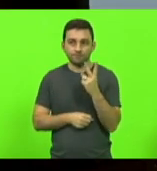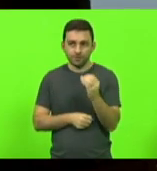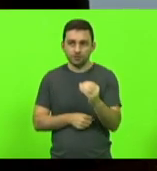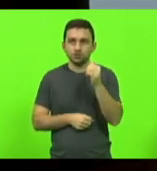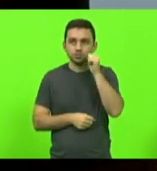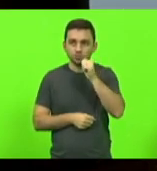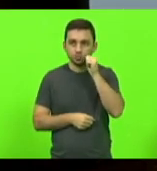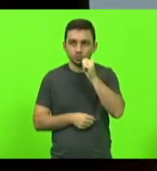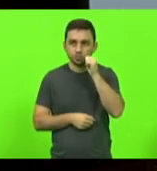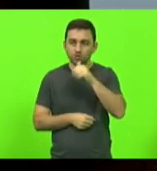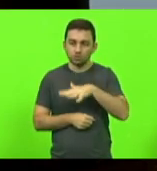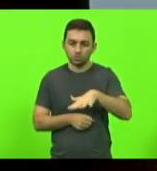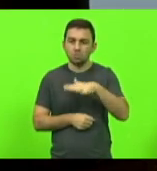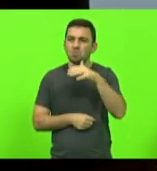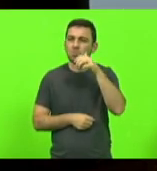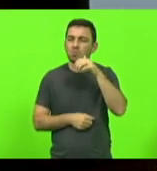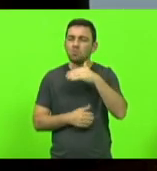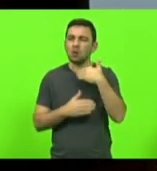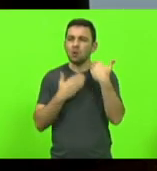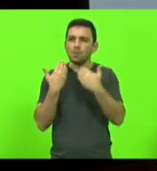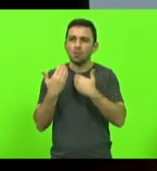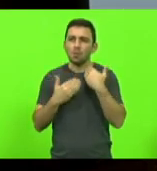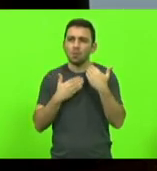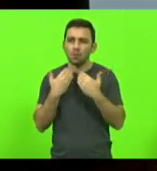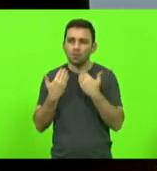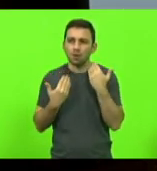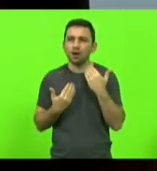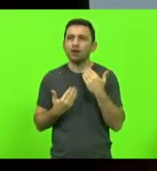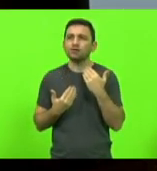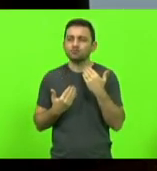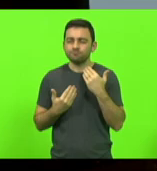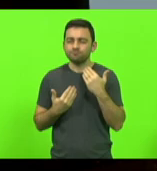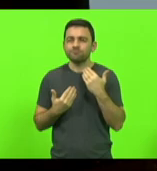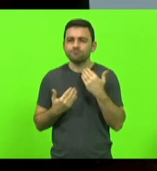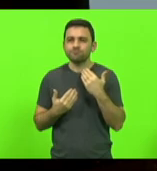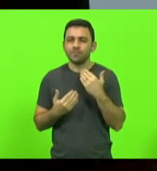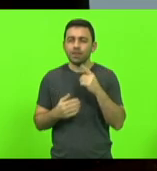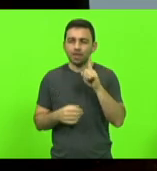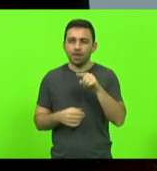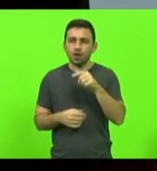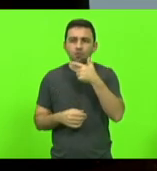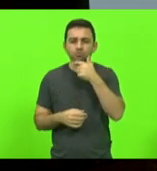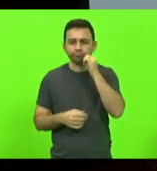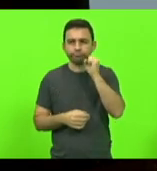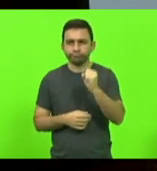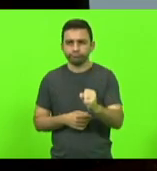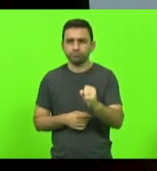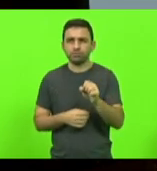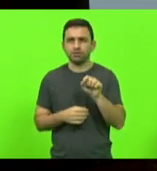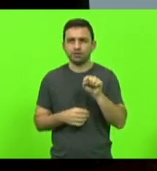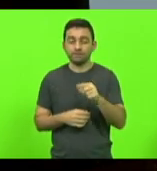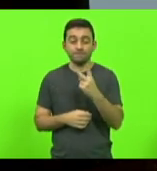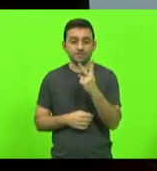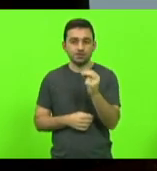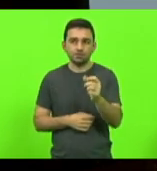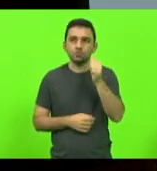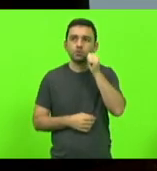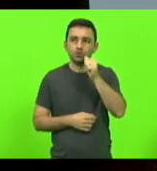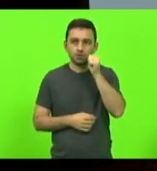morreram vítimas de feminicídio em Santa Catarina. 20 mulheres